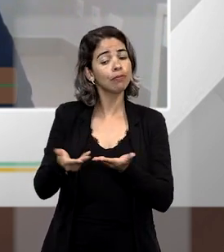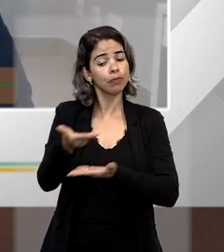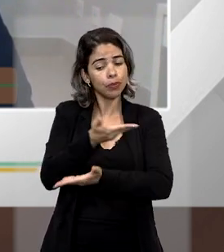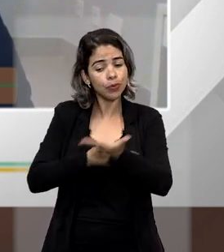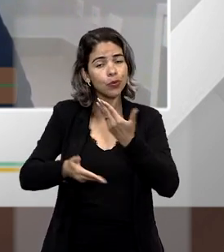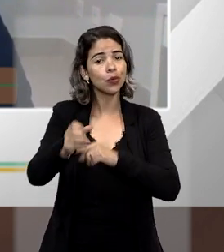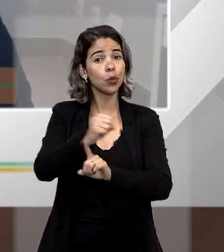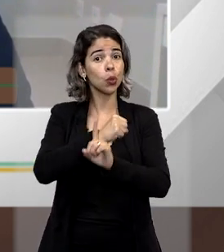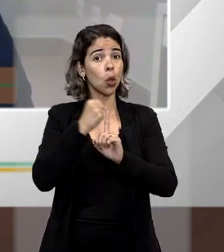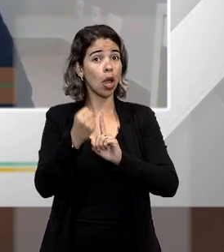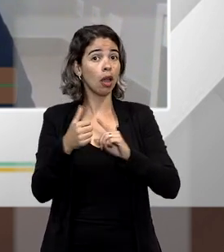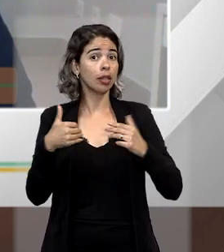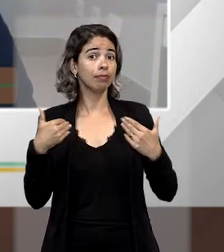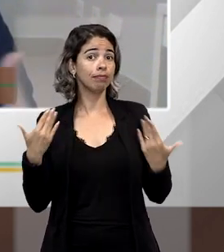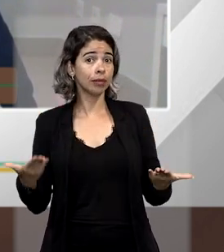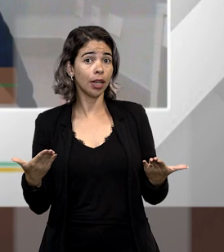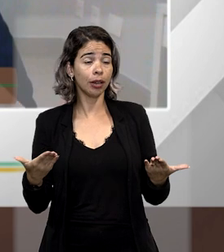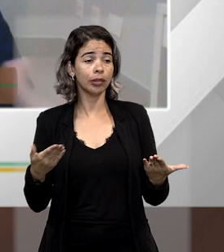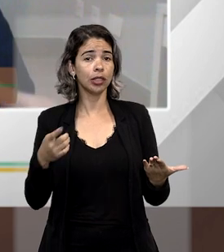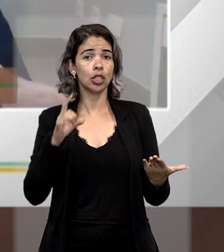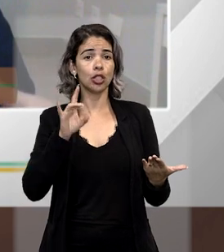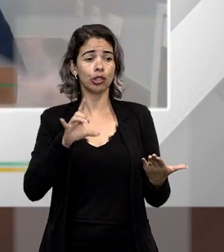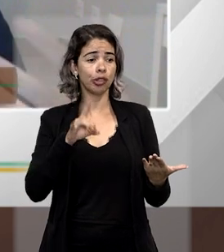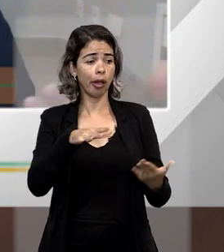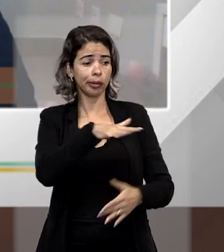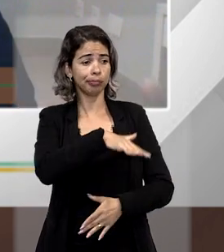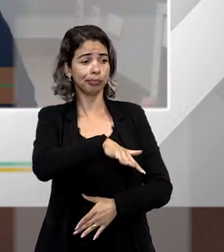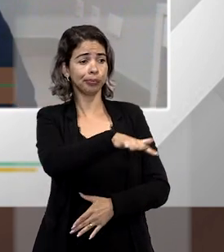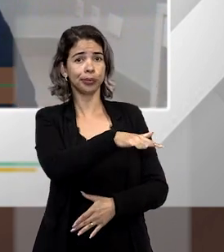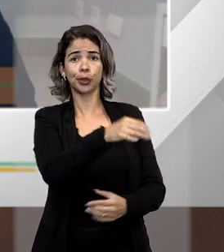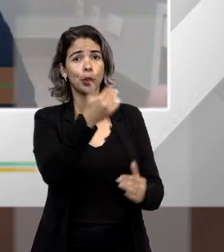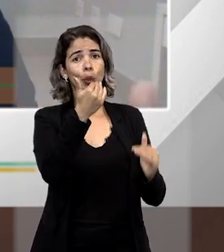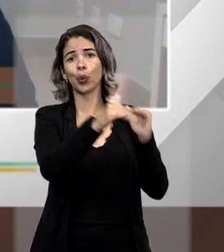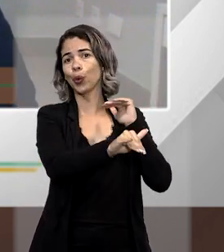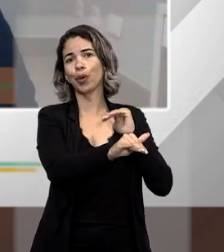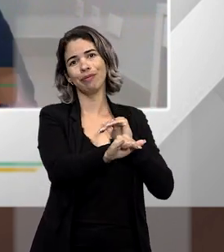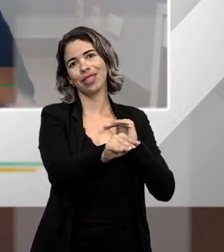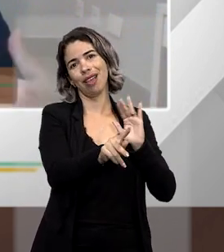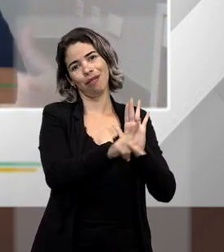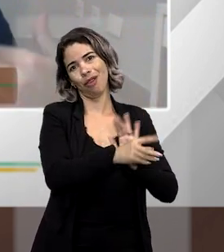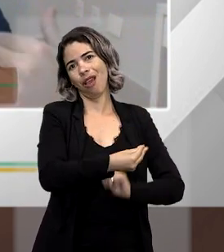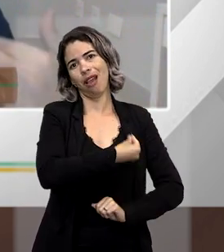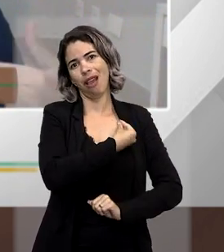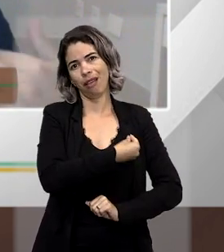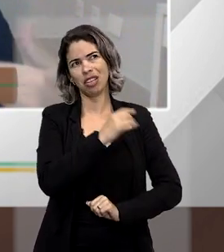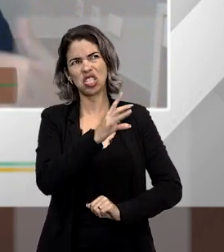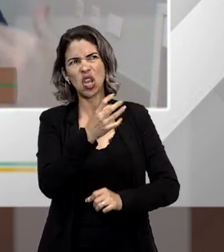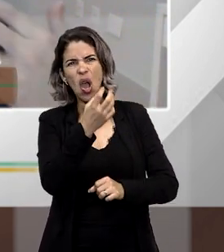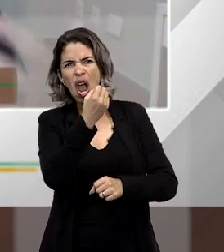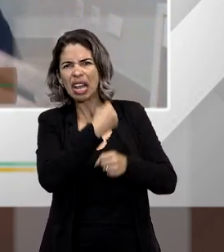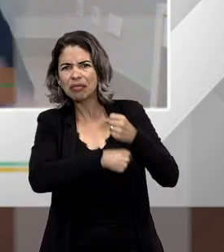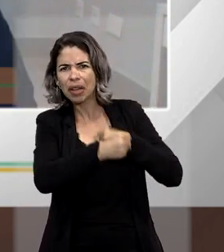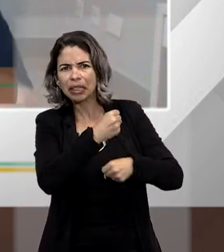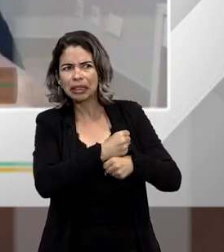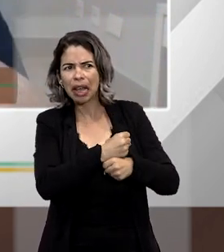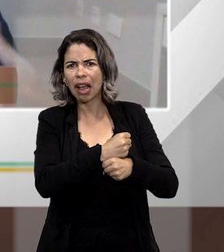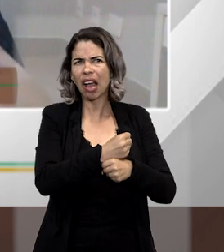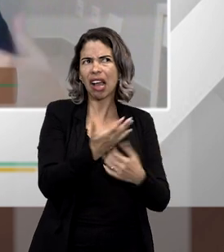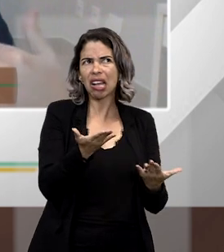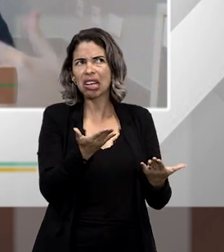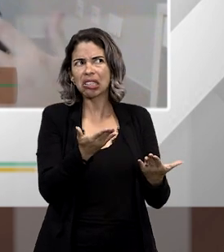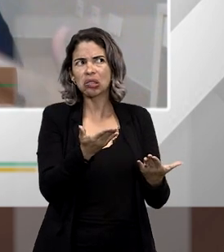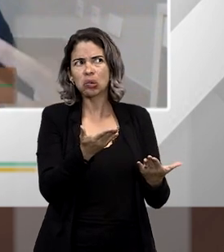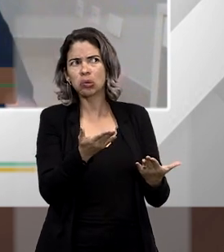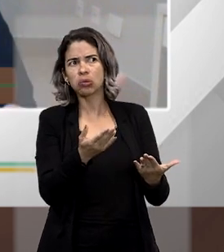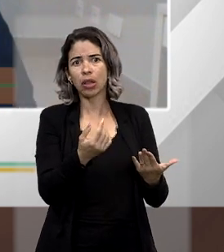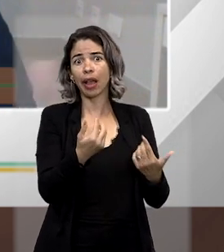para o convívio social. Então, acabou caindo a lei em um vazio existencial. Já não era apenas do ano passado ou